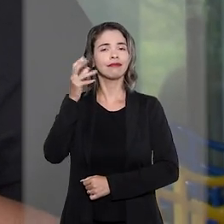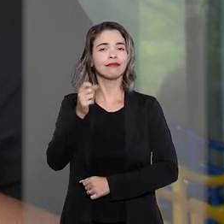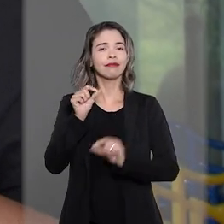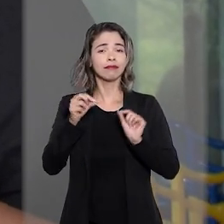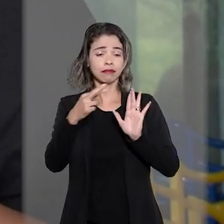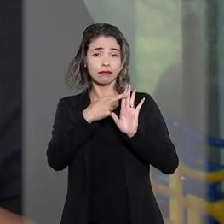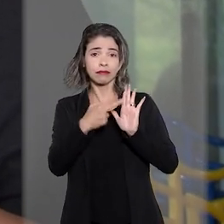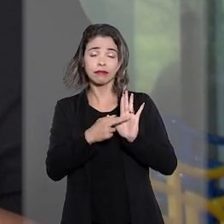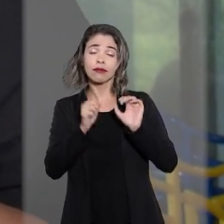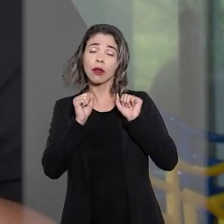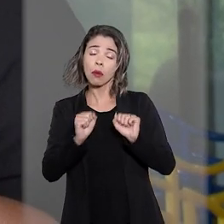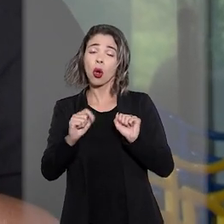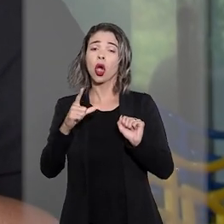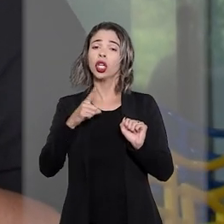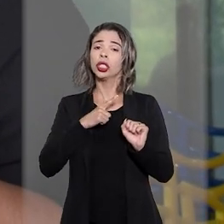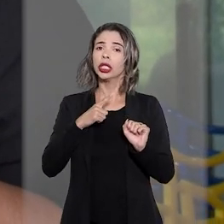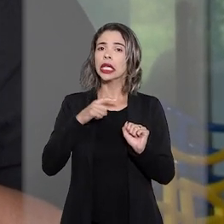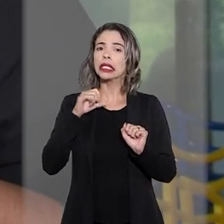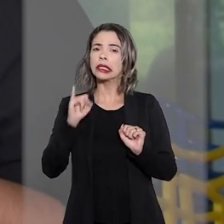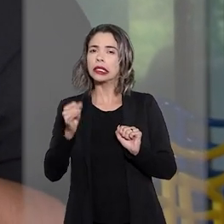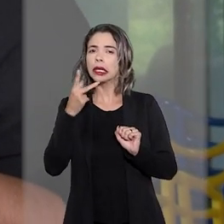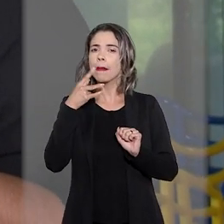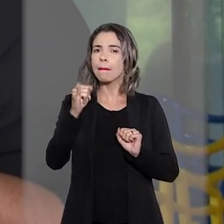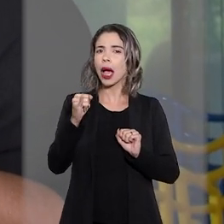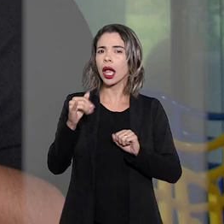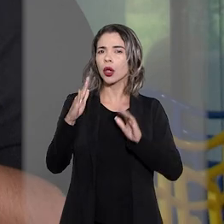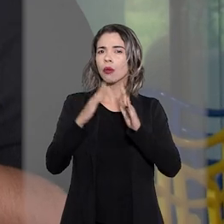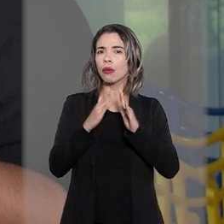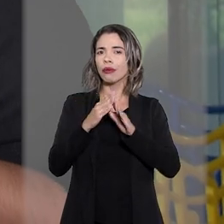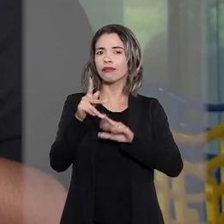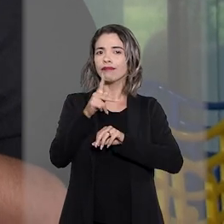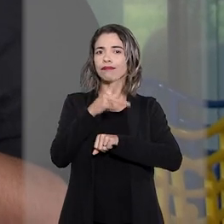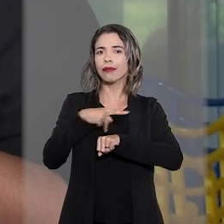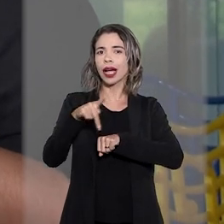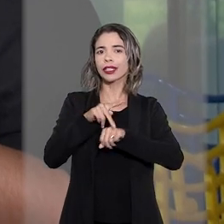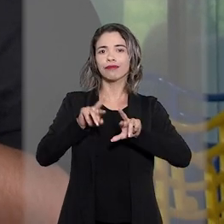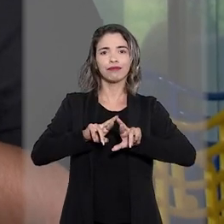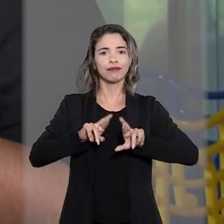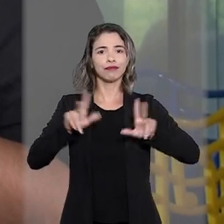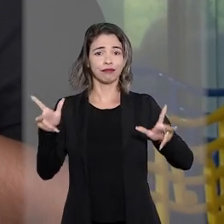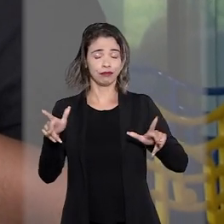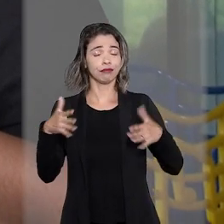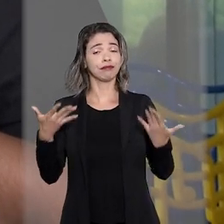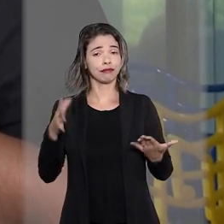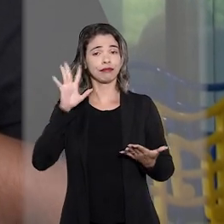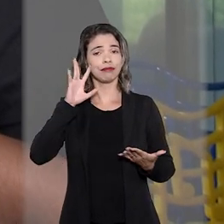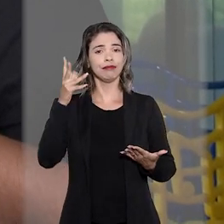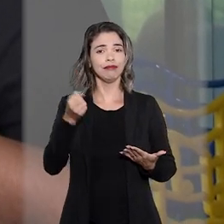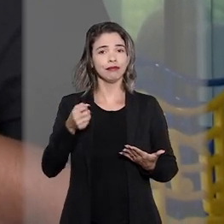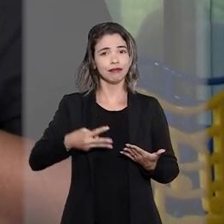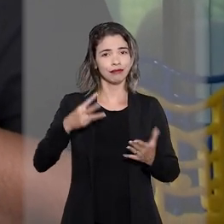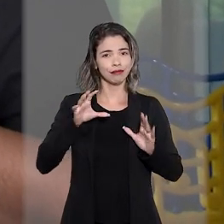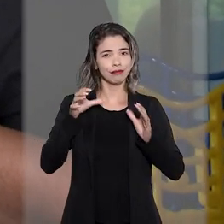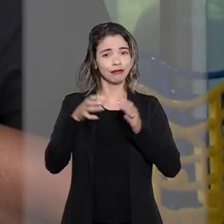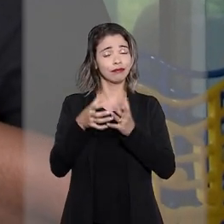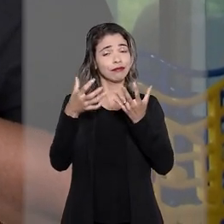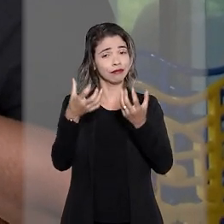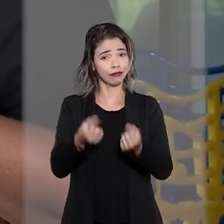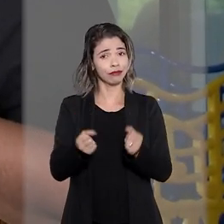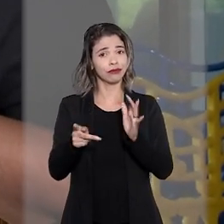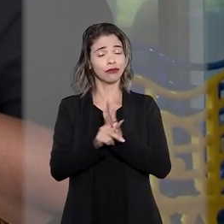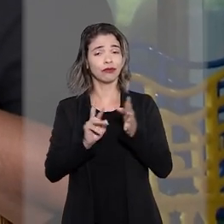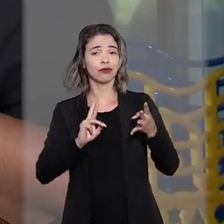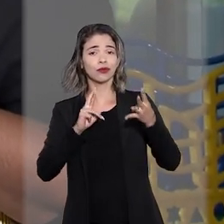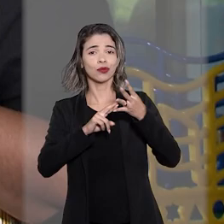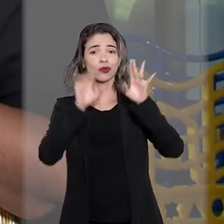Justiça, esse regime pode ser fixado mesmo quando os pais moram em países diferentes. Em uma decisão recente, a terceira turma deu